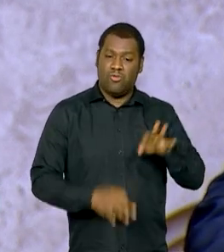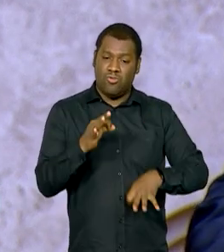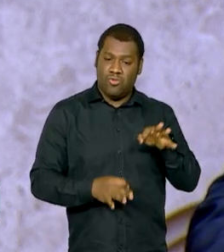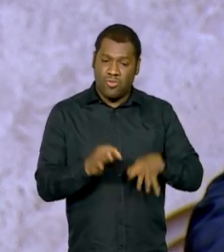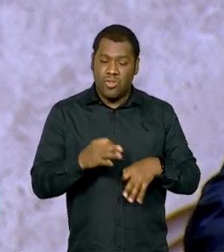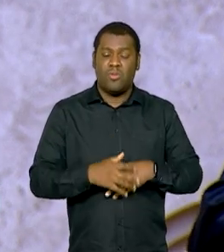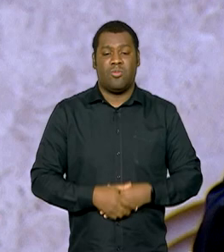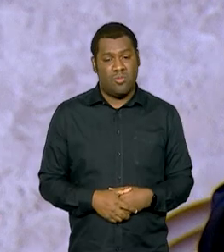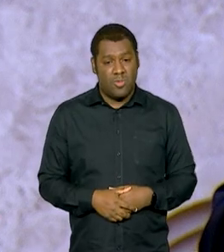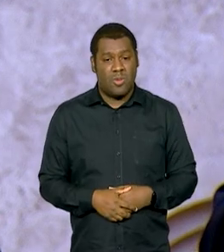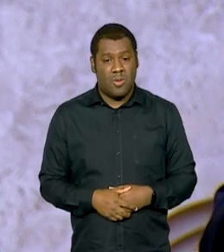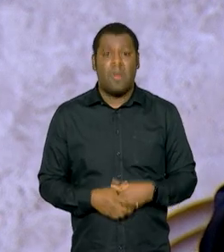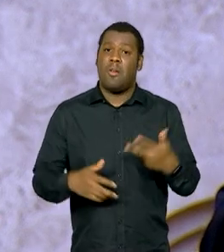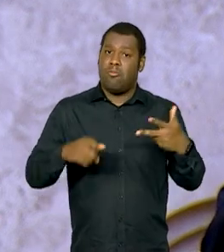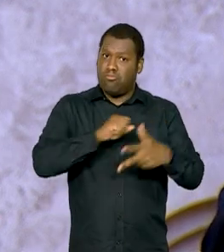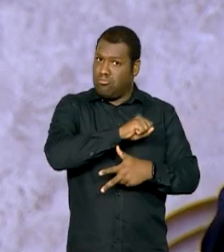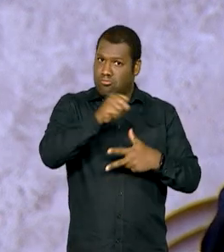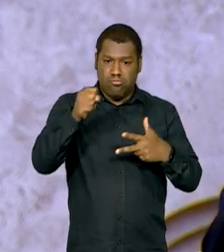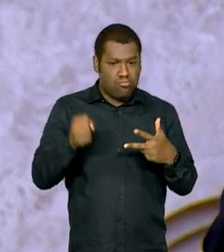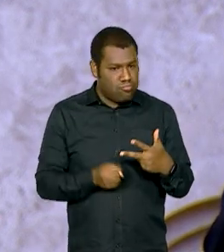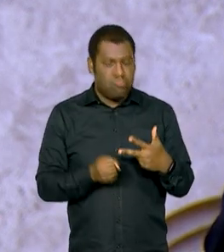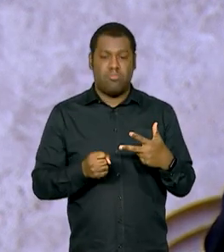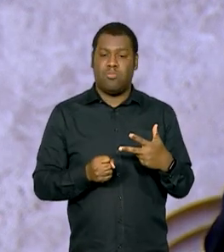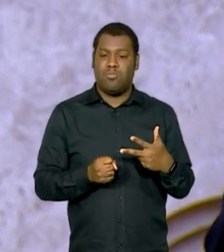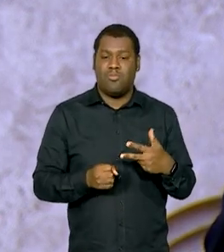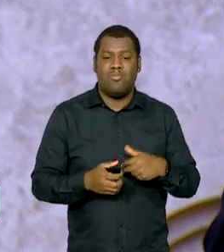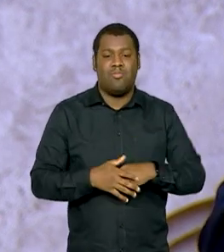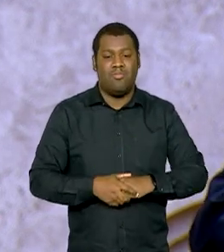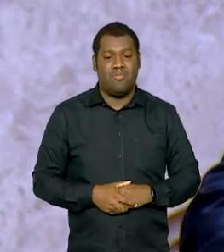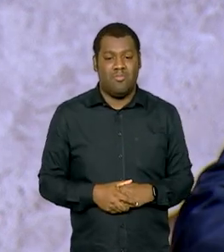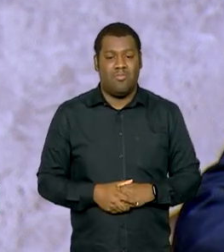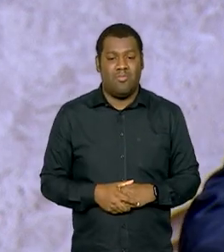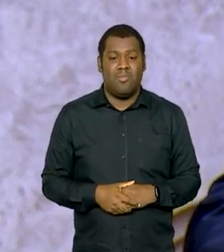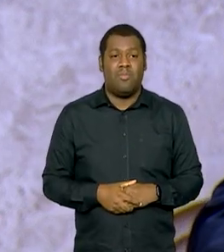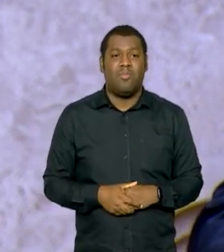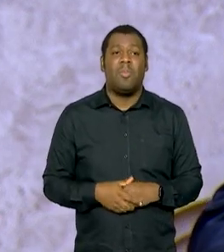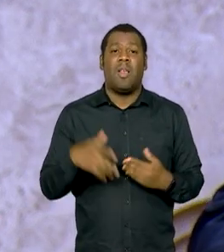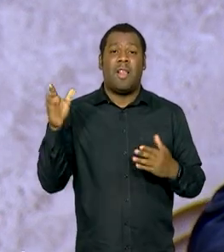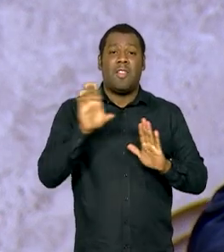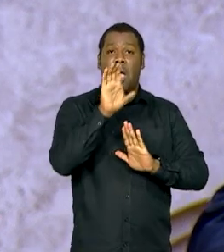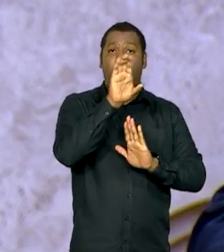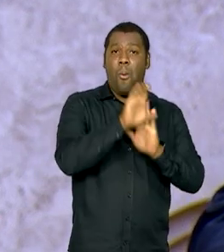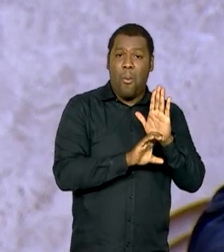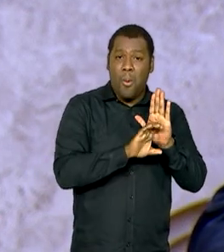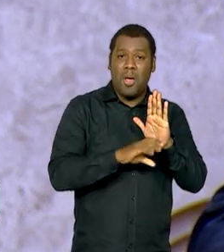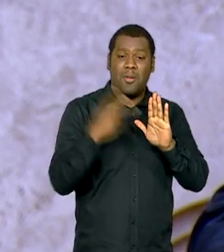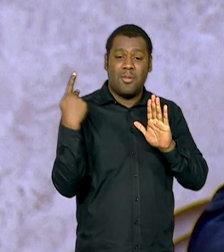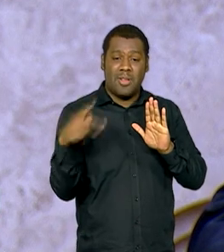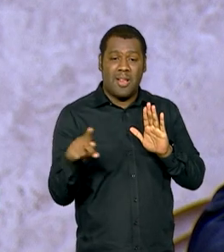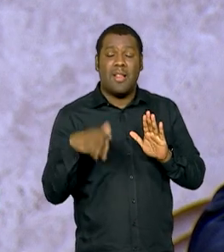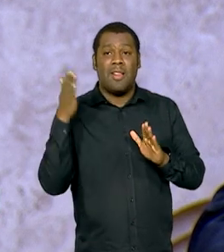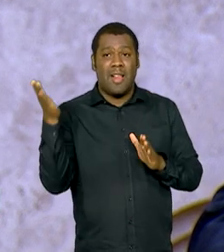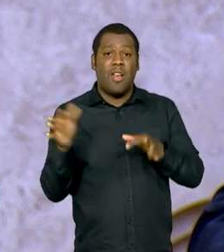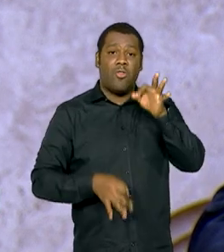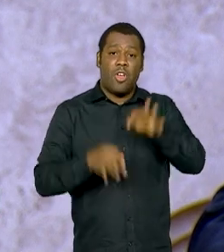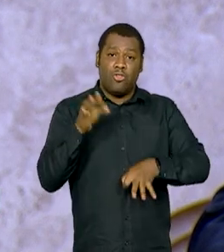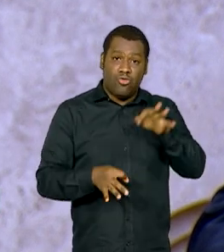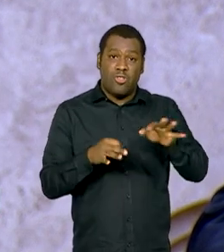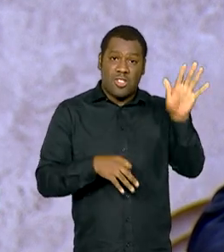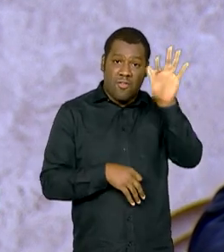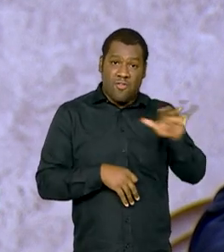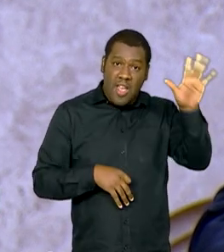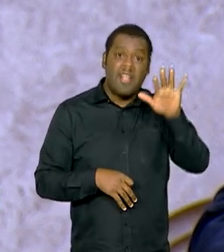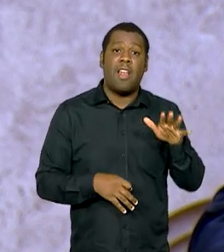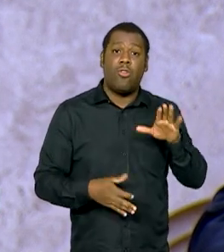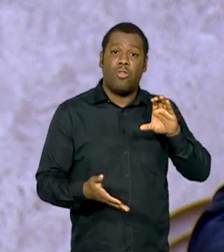Executivo e, embora uma faceta talvez menos conhecida do seu currículo, Flávio é juiz federal concursado,